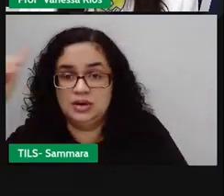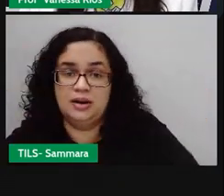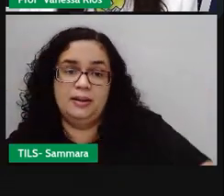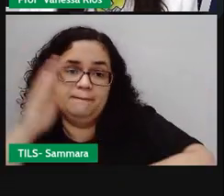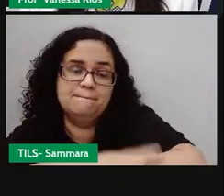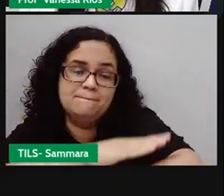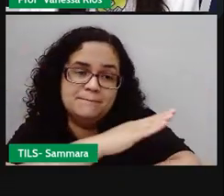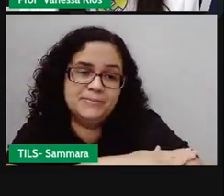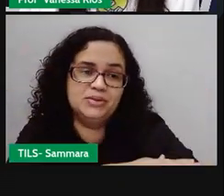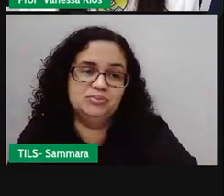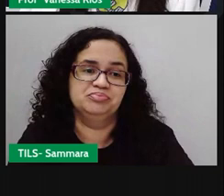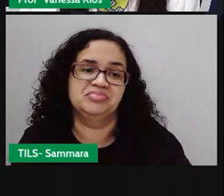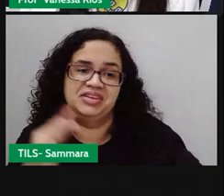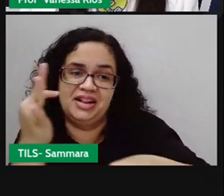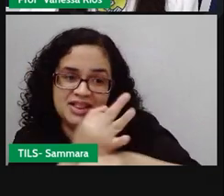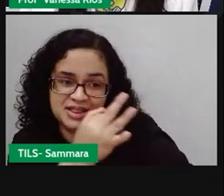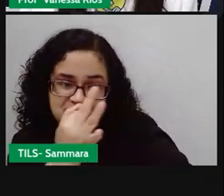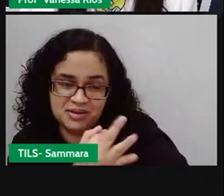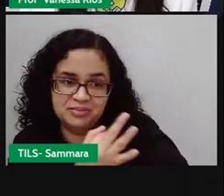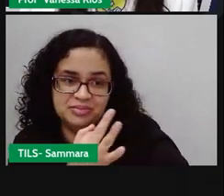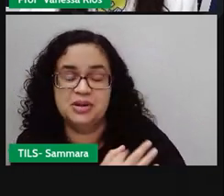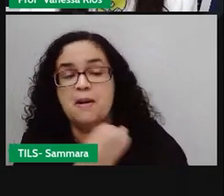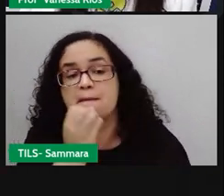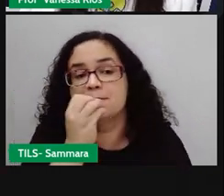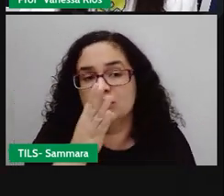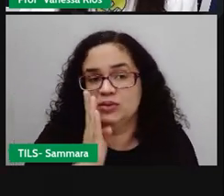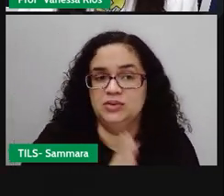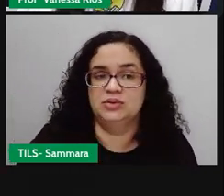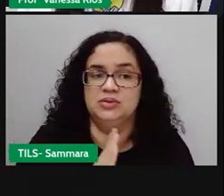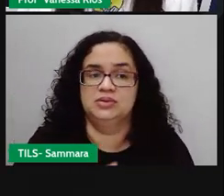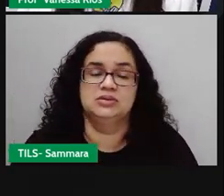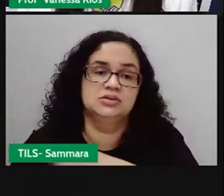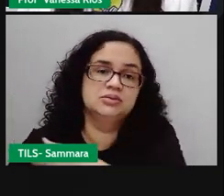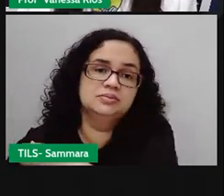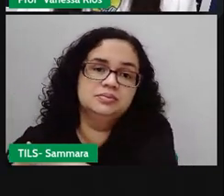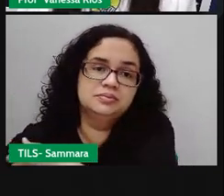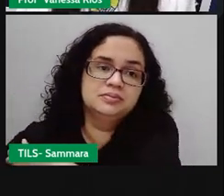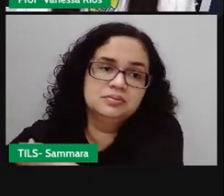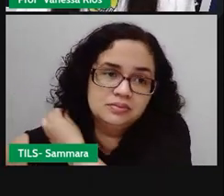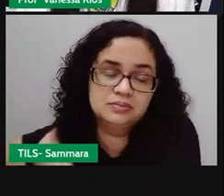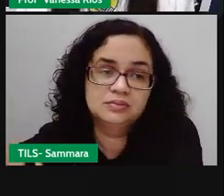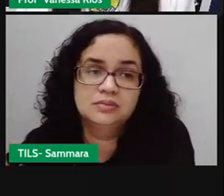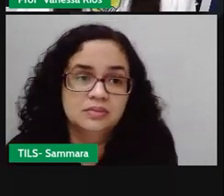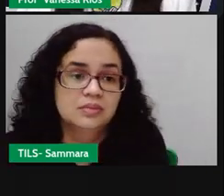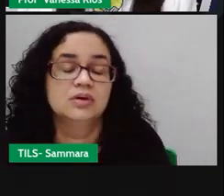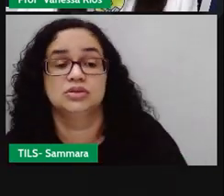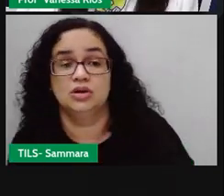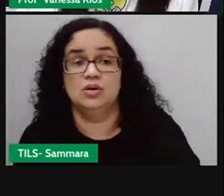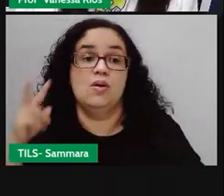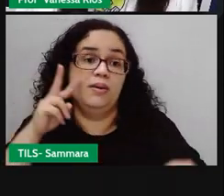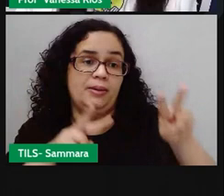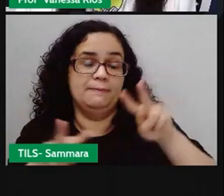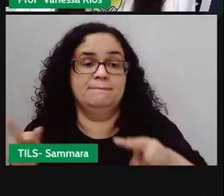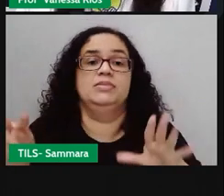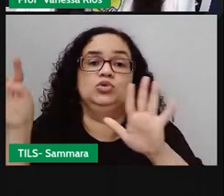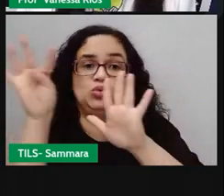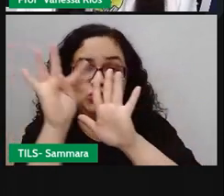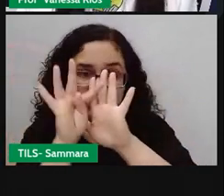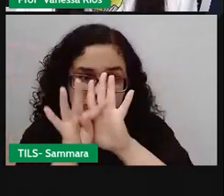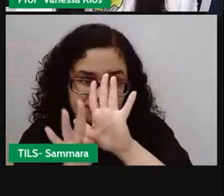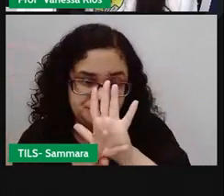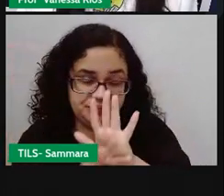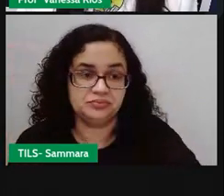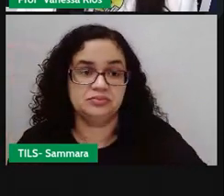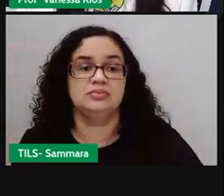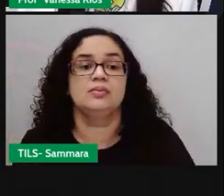a este sapinho atrevido, mas de bom coração. Então a gente observa aí todo o sentido que o texto ganha